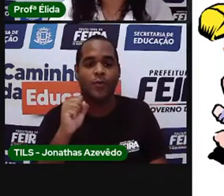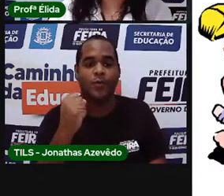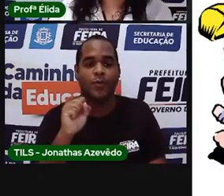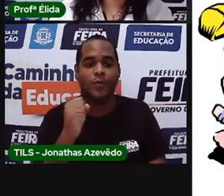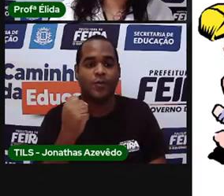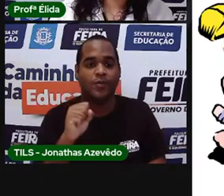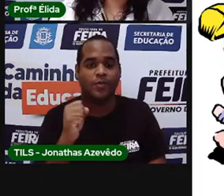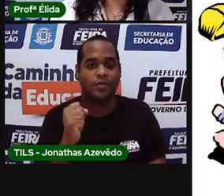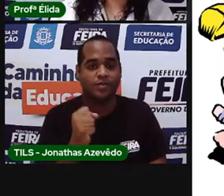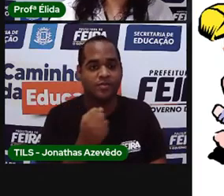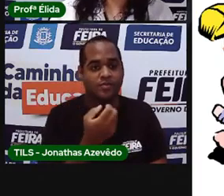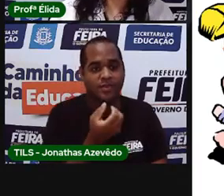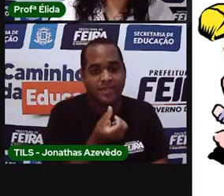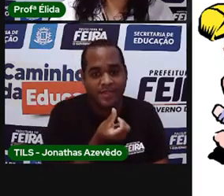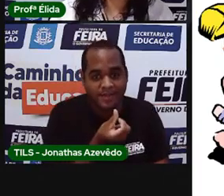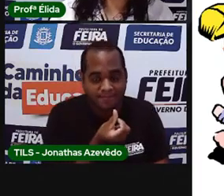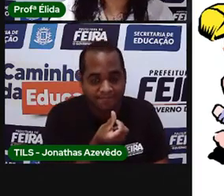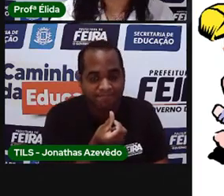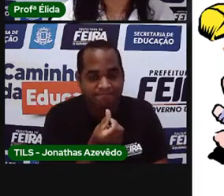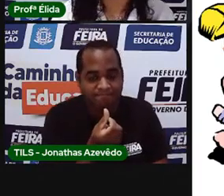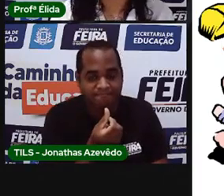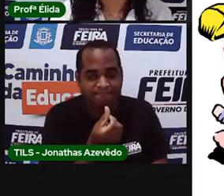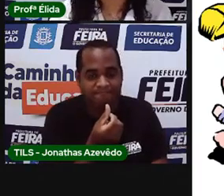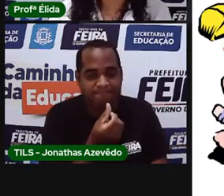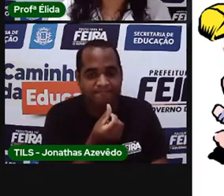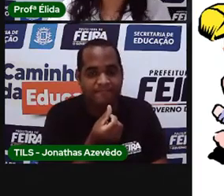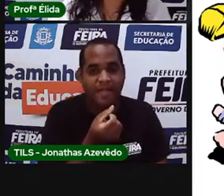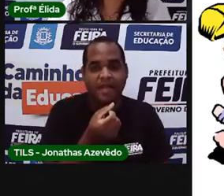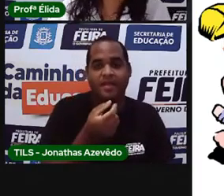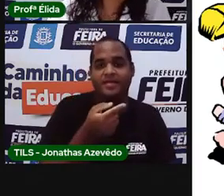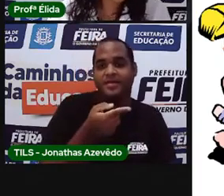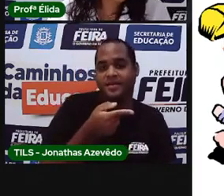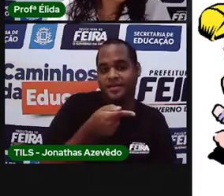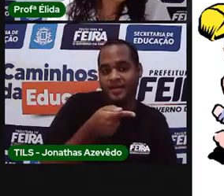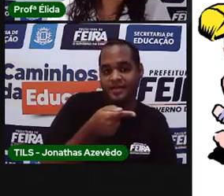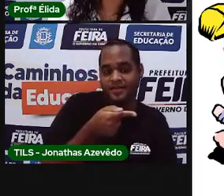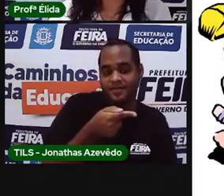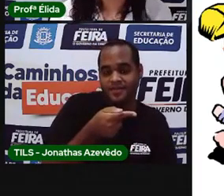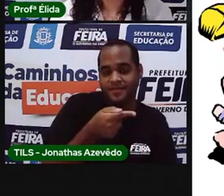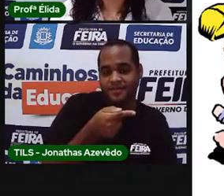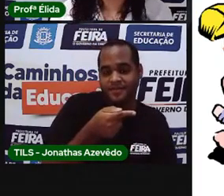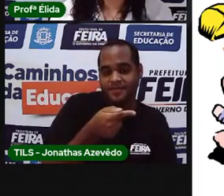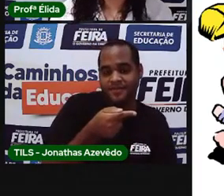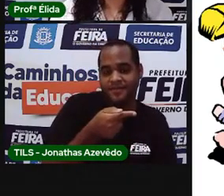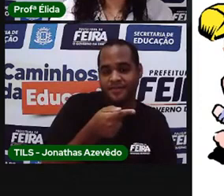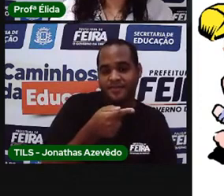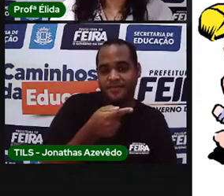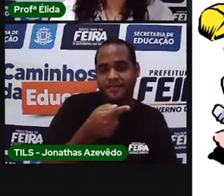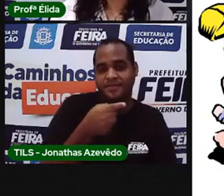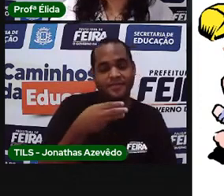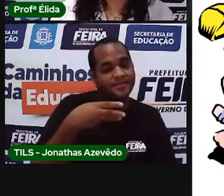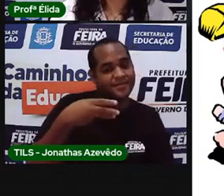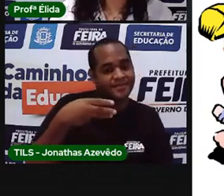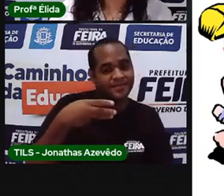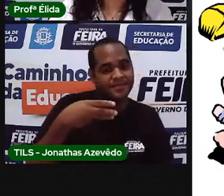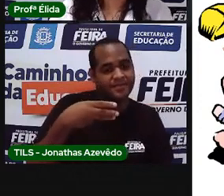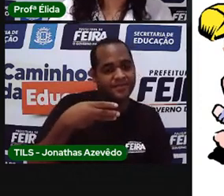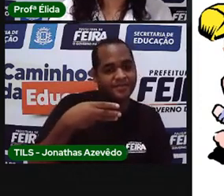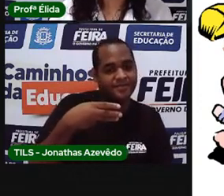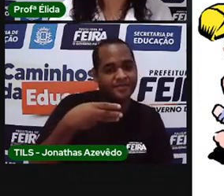6, 7, 3,